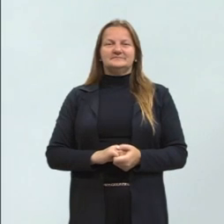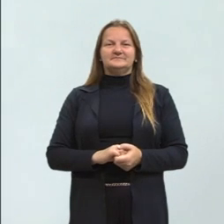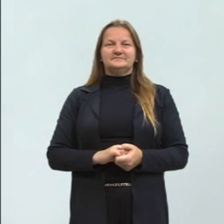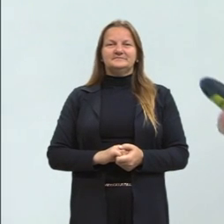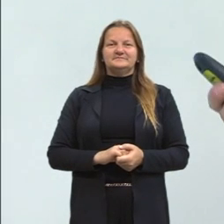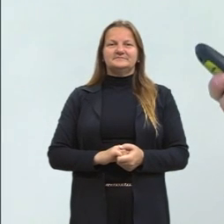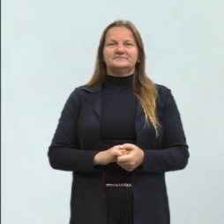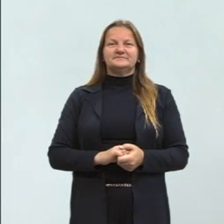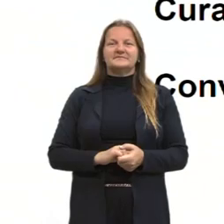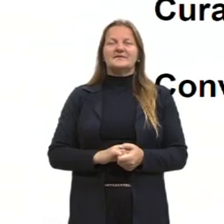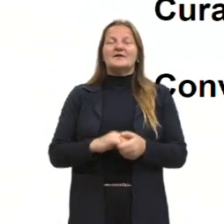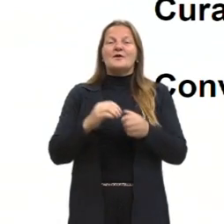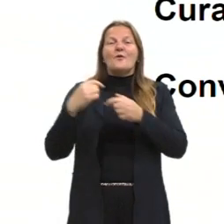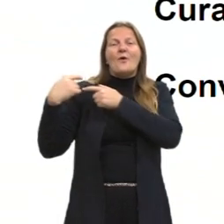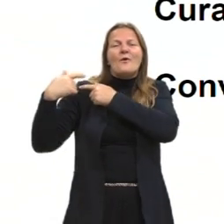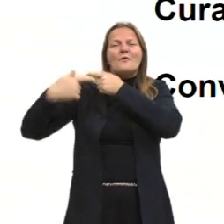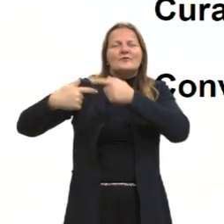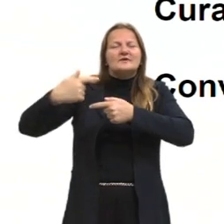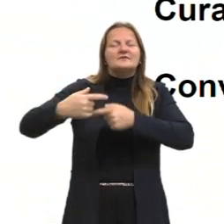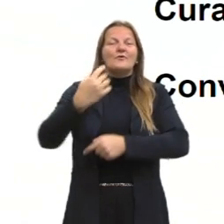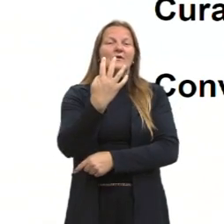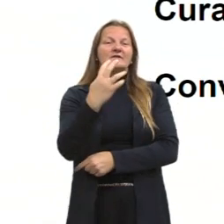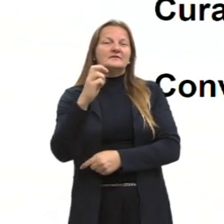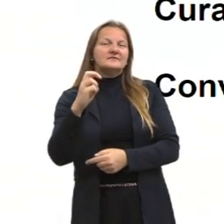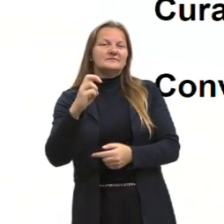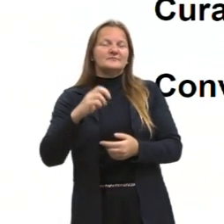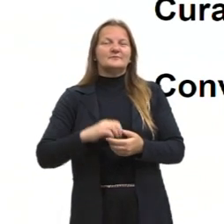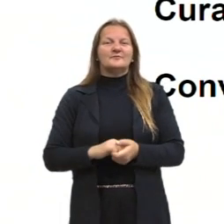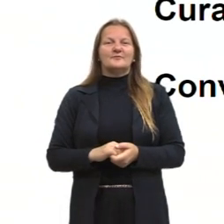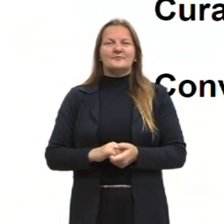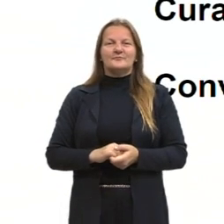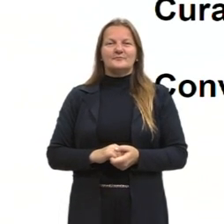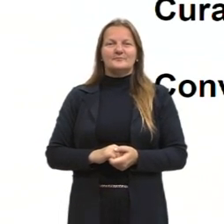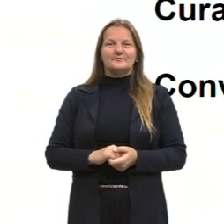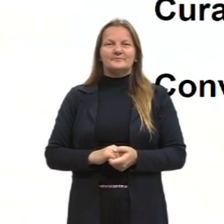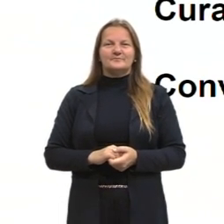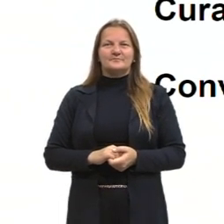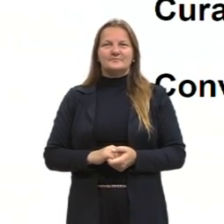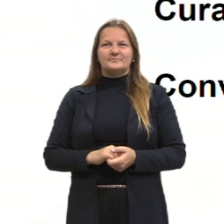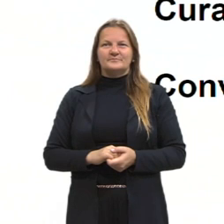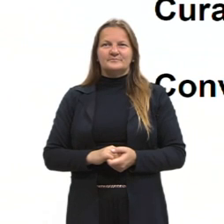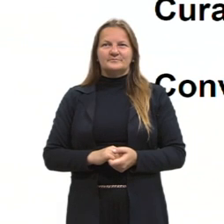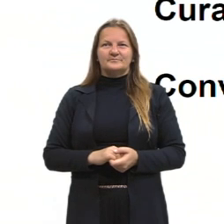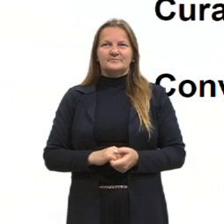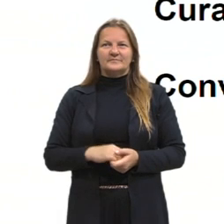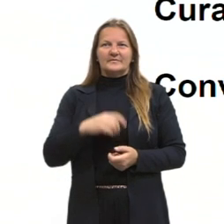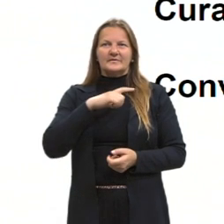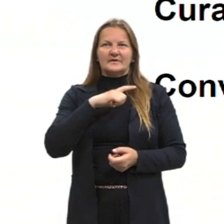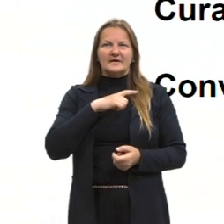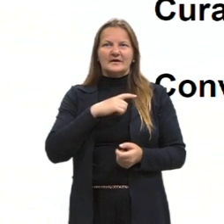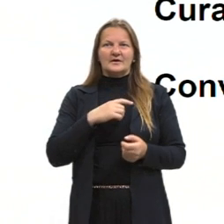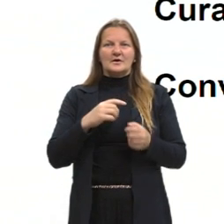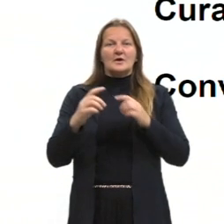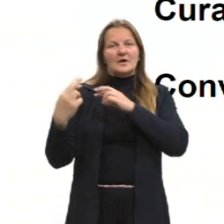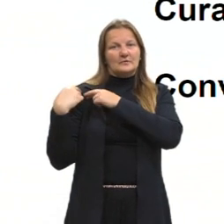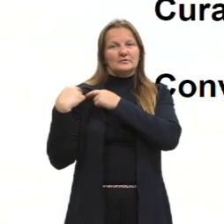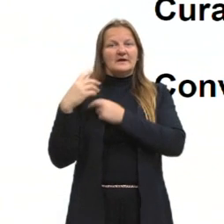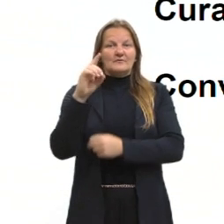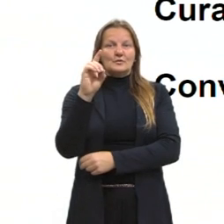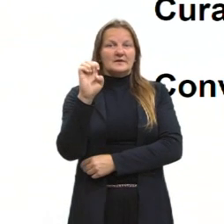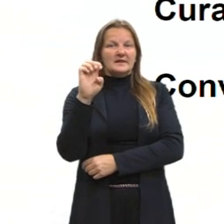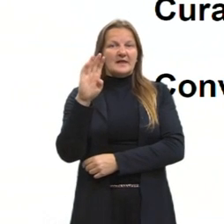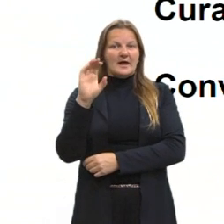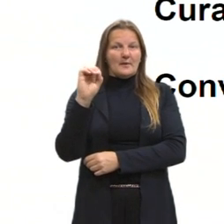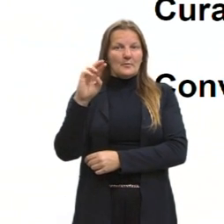sobre essa geração tão interessante, que é a geração de 45. Então, temos aqui a minha curadora Débora, que me